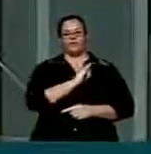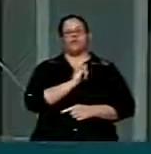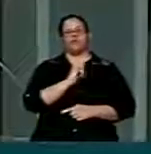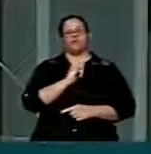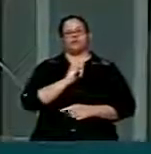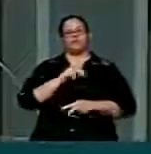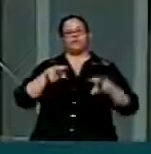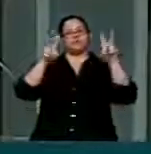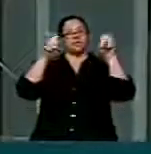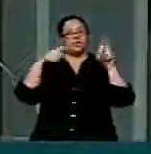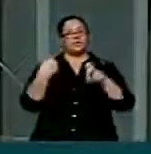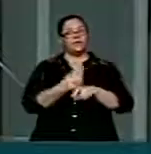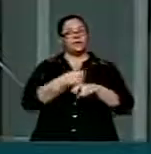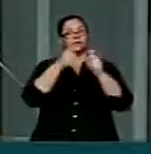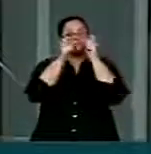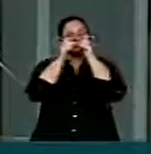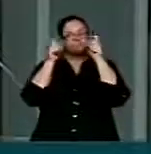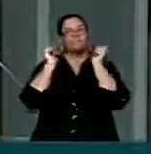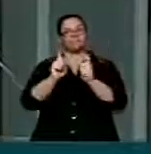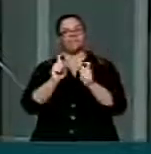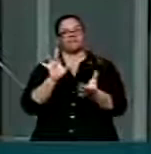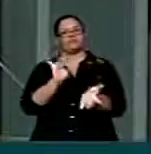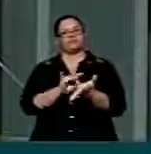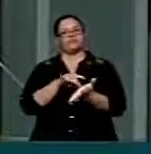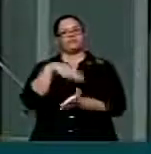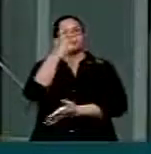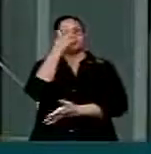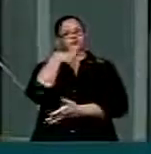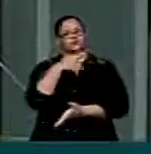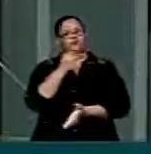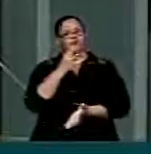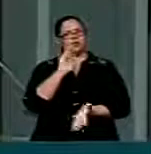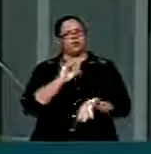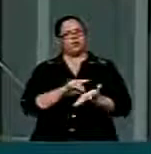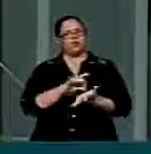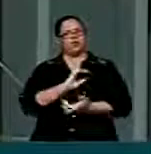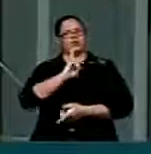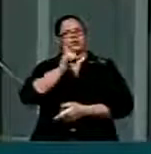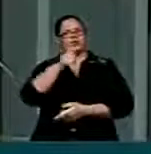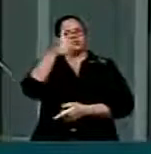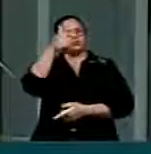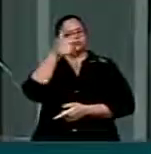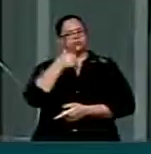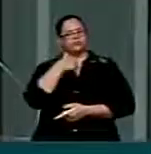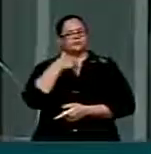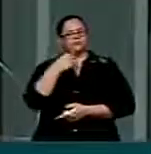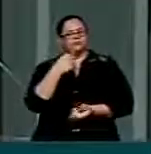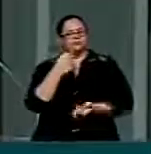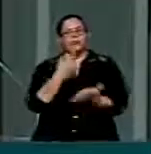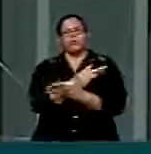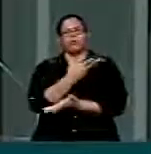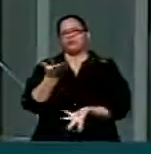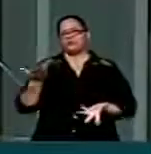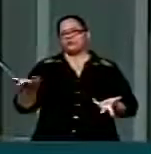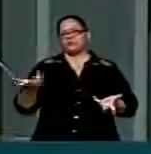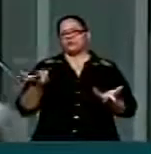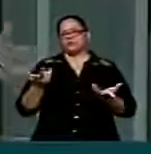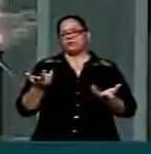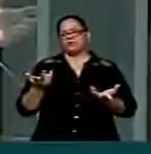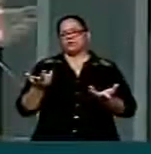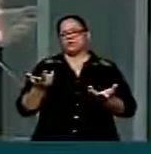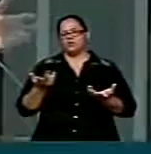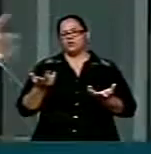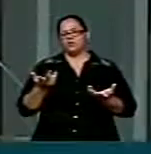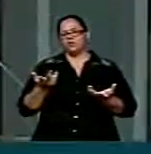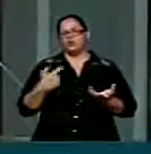chamar a nossa atenção, é um tema sério, e não se justifica o que está acontecendo no setor. De um